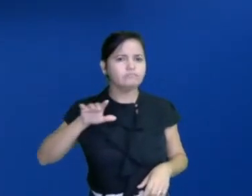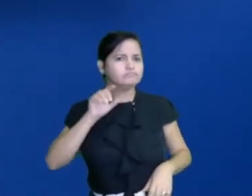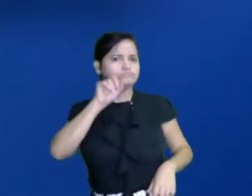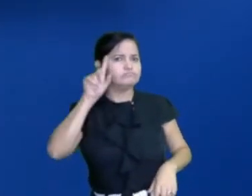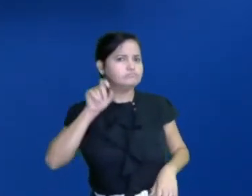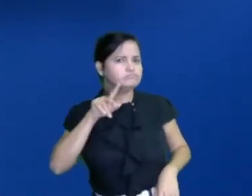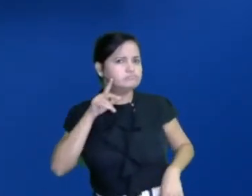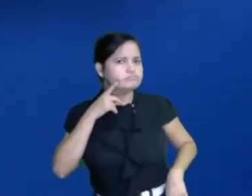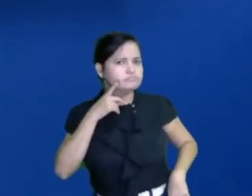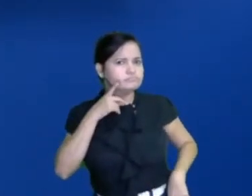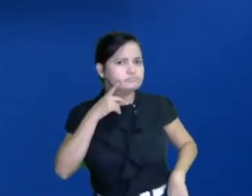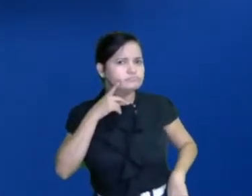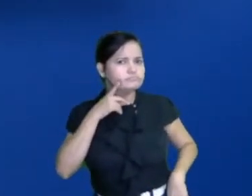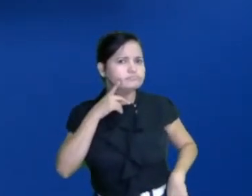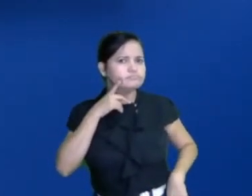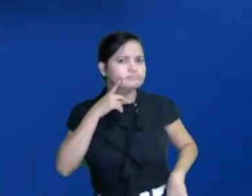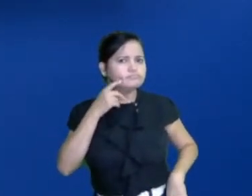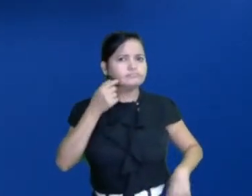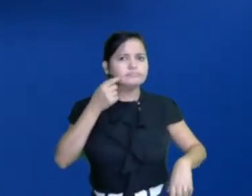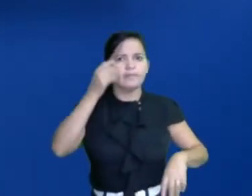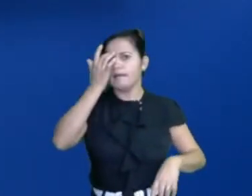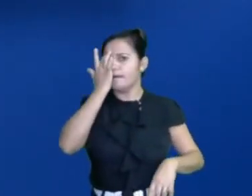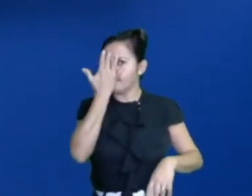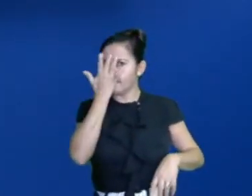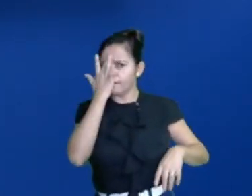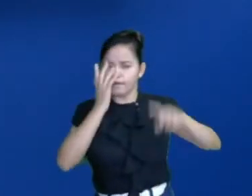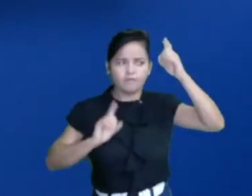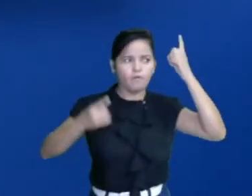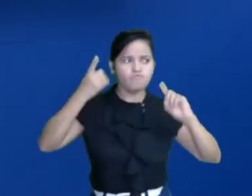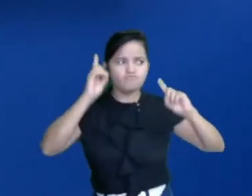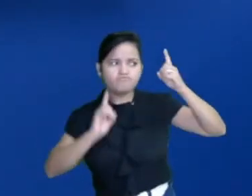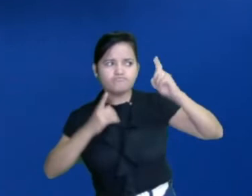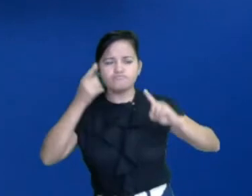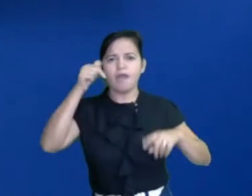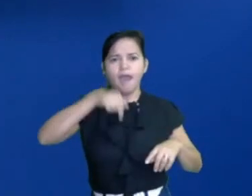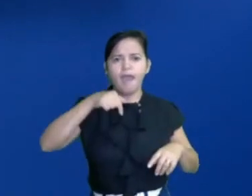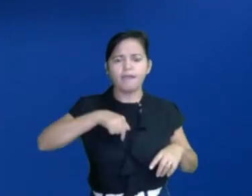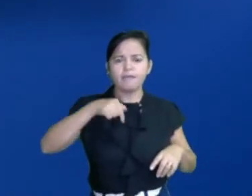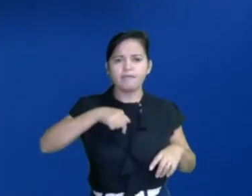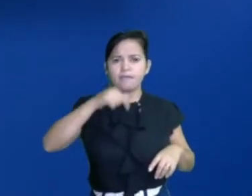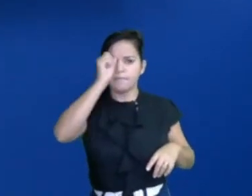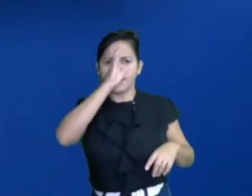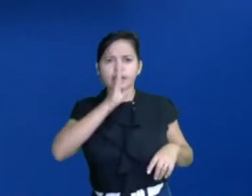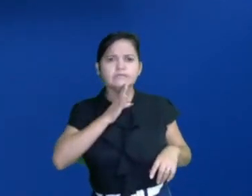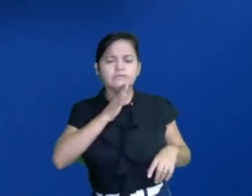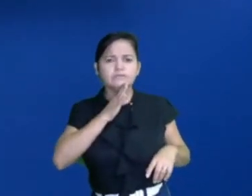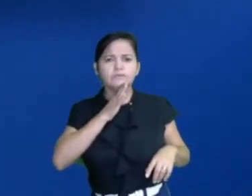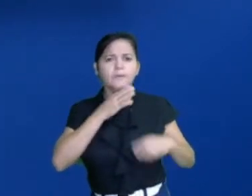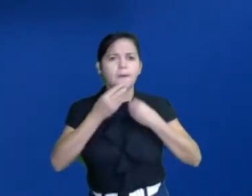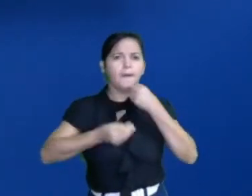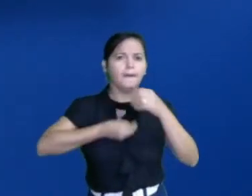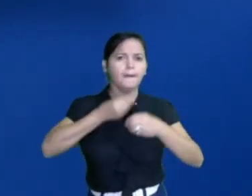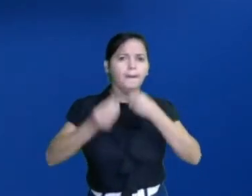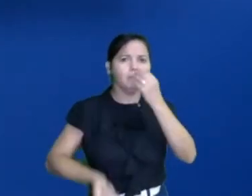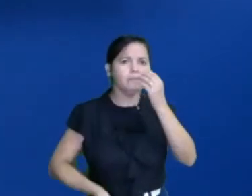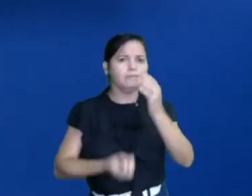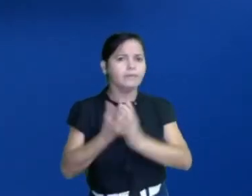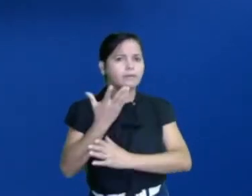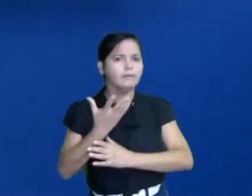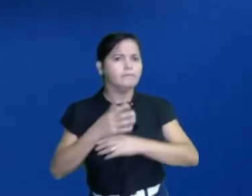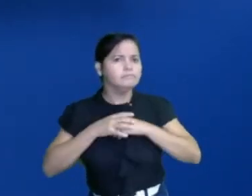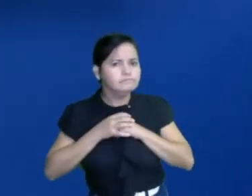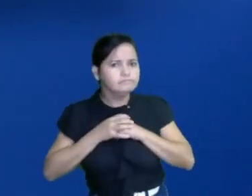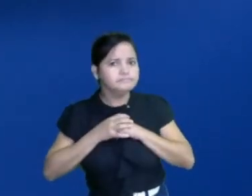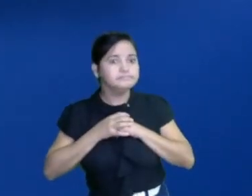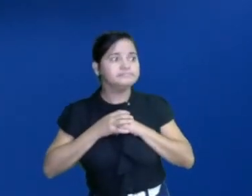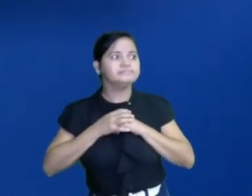carnaval, por exemplo, é uma tradição aqui no Brasil, é ou não é? Mas de onde será que veio essa tradição do carnaval?